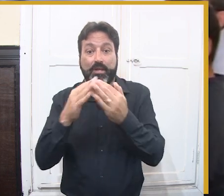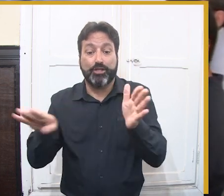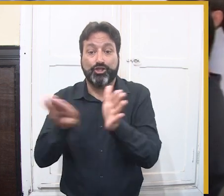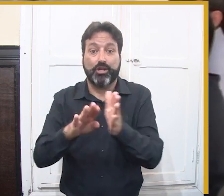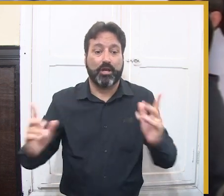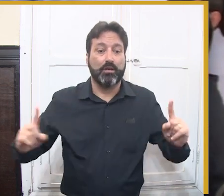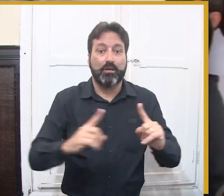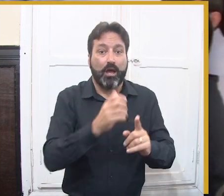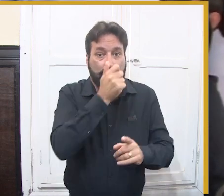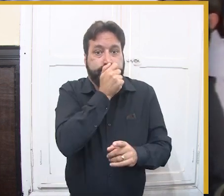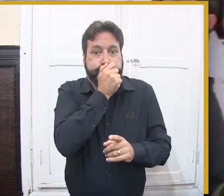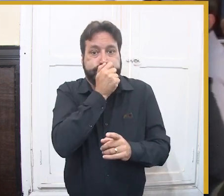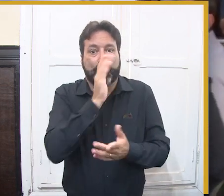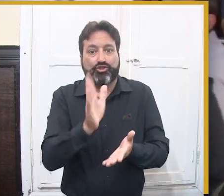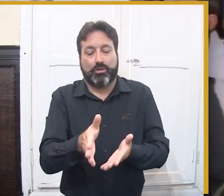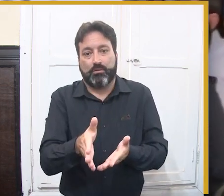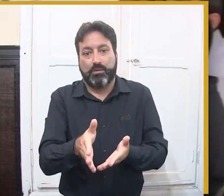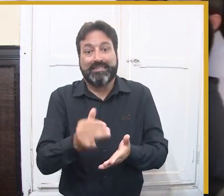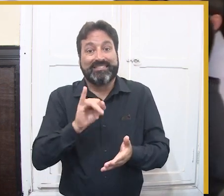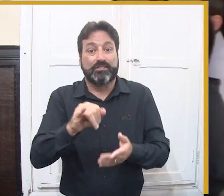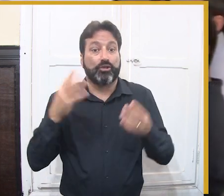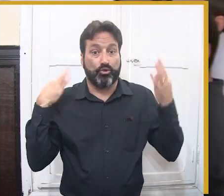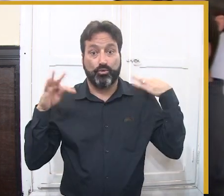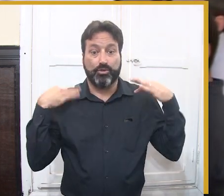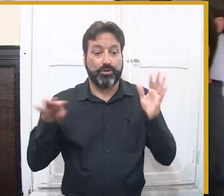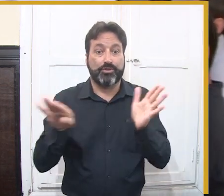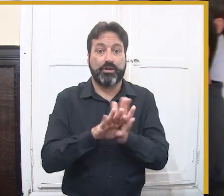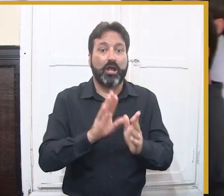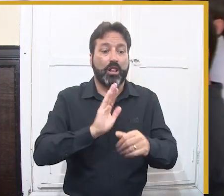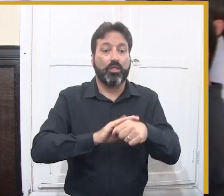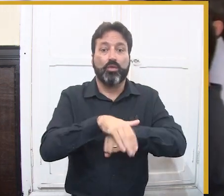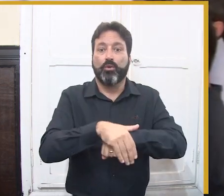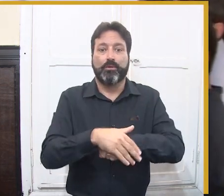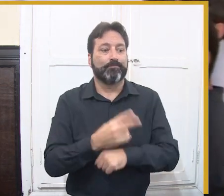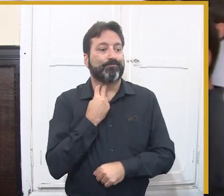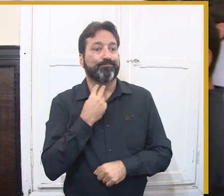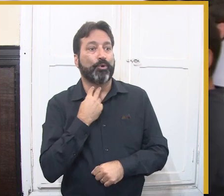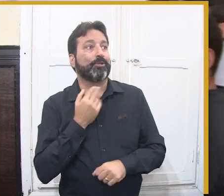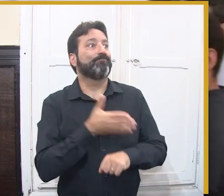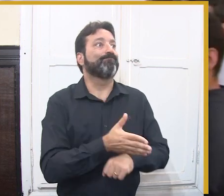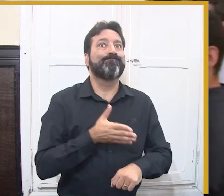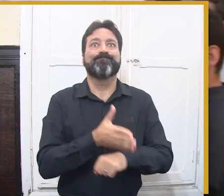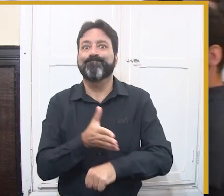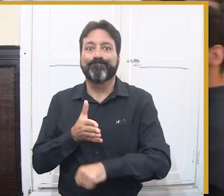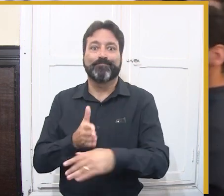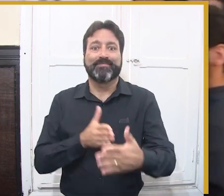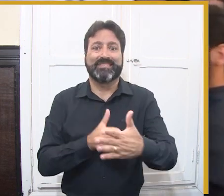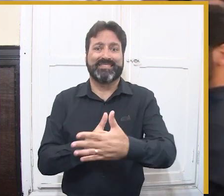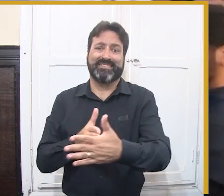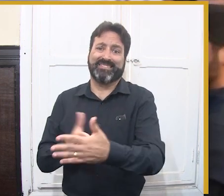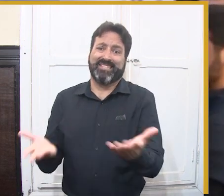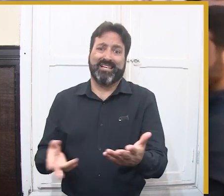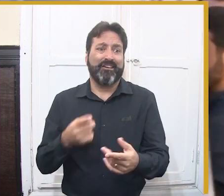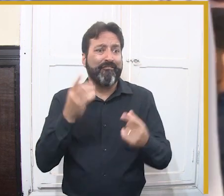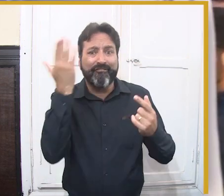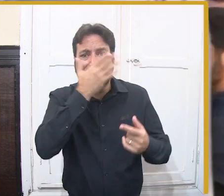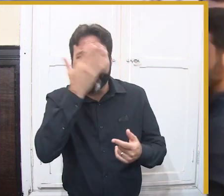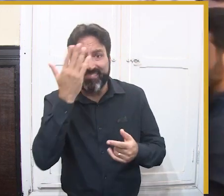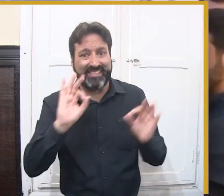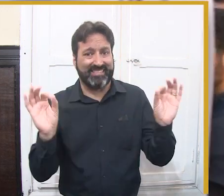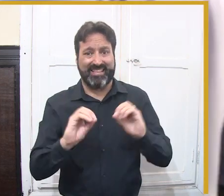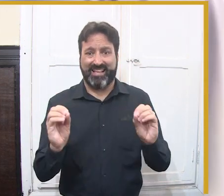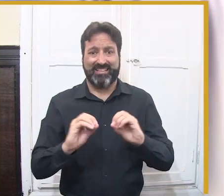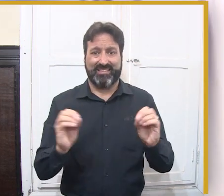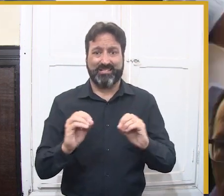a apresentação. Se for um dia que tiver com a arquibancada montada, geralmente, os familiares e os amigos dos